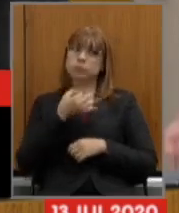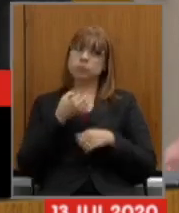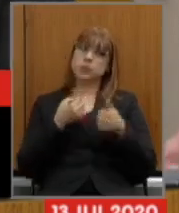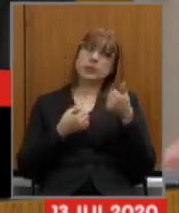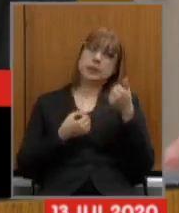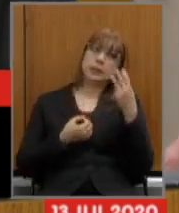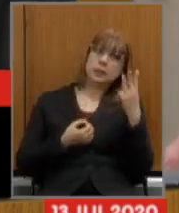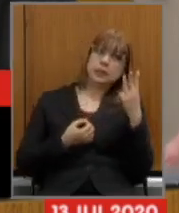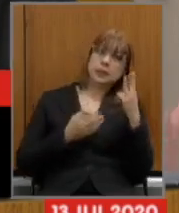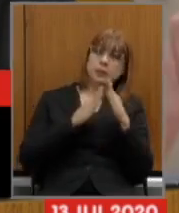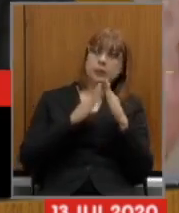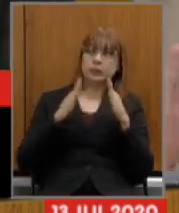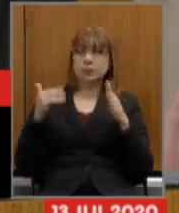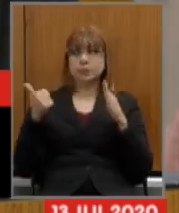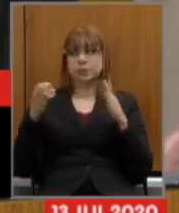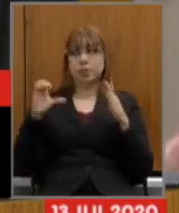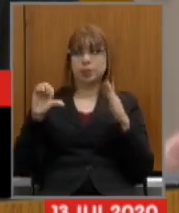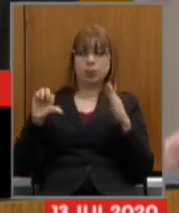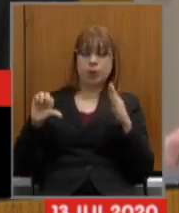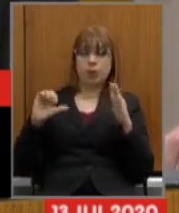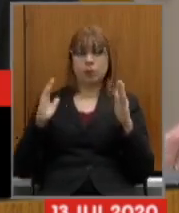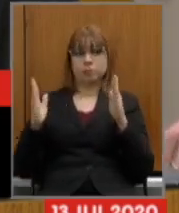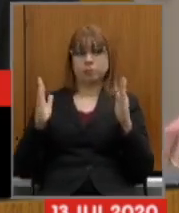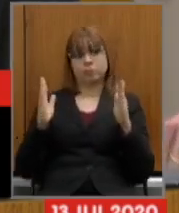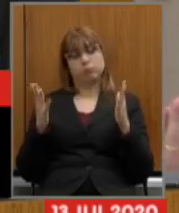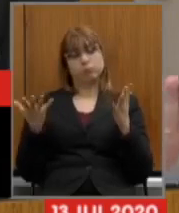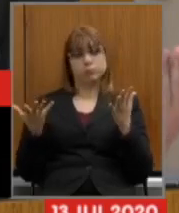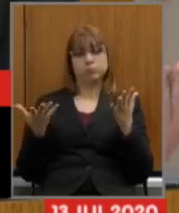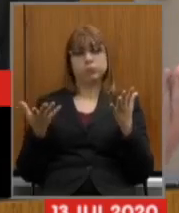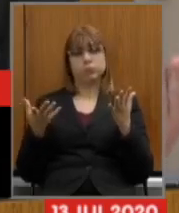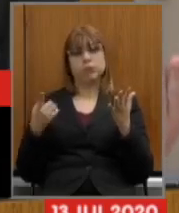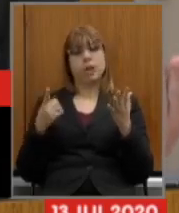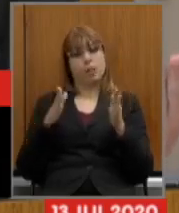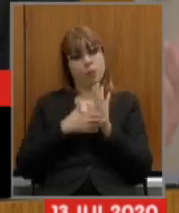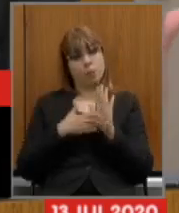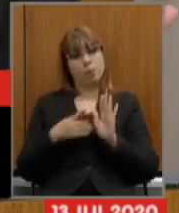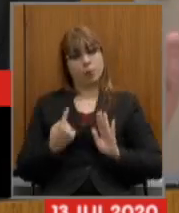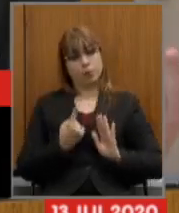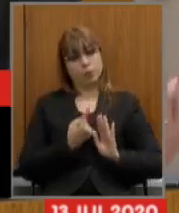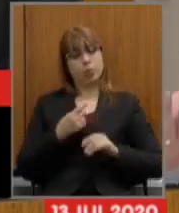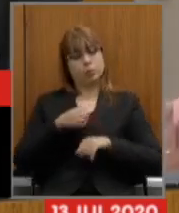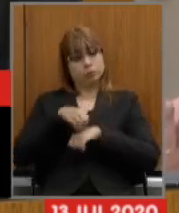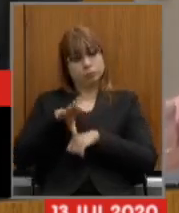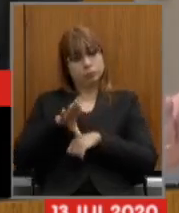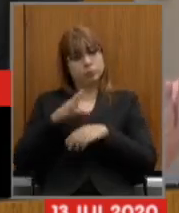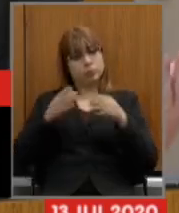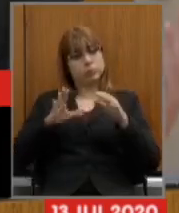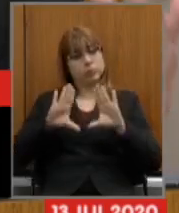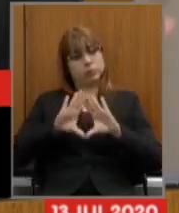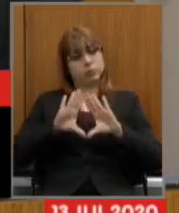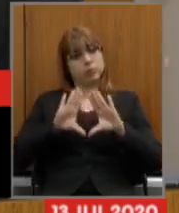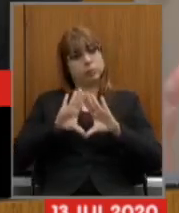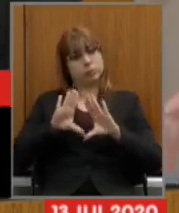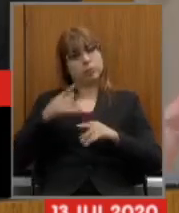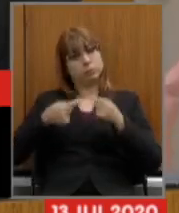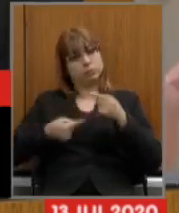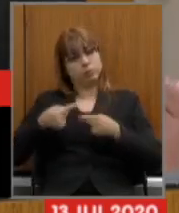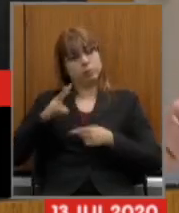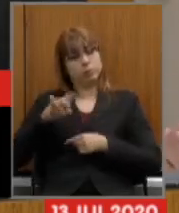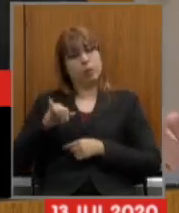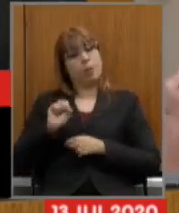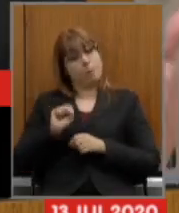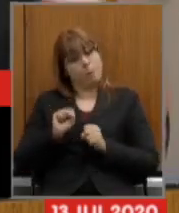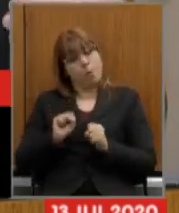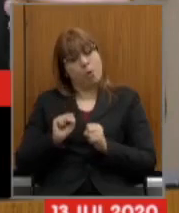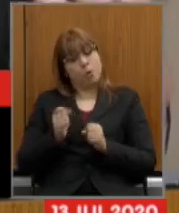essa é a proposta encaminhamos para a assembleia a assembleia vai discutir pode propor algo